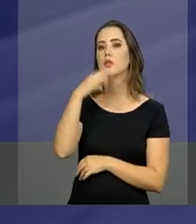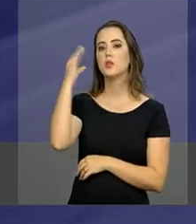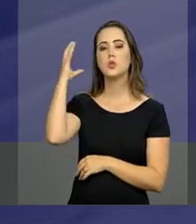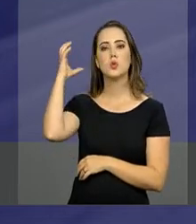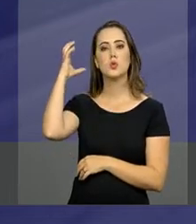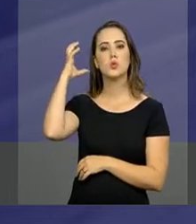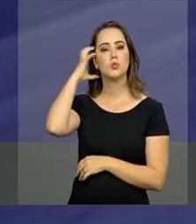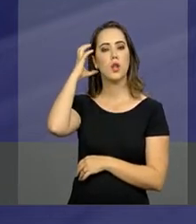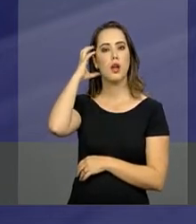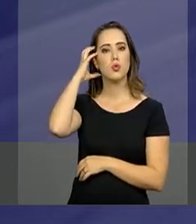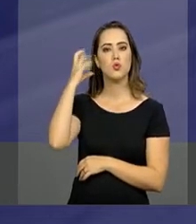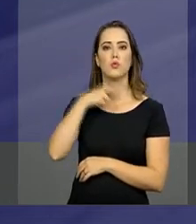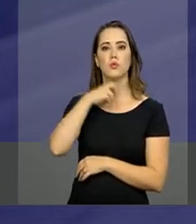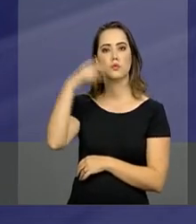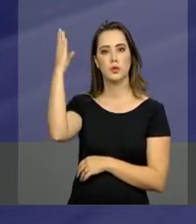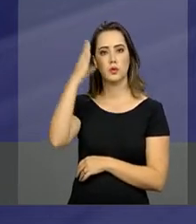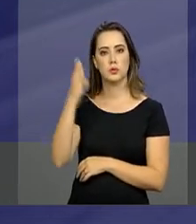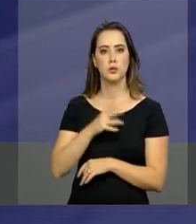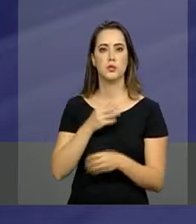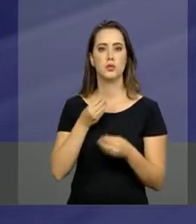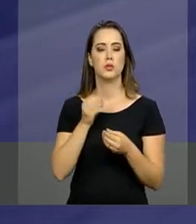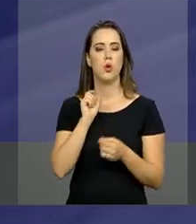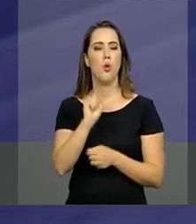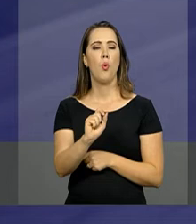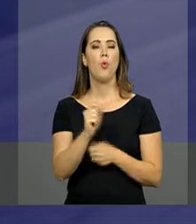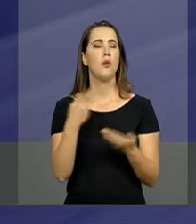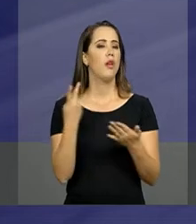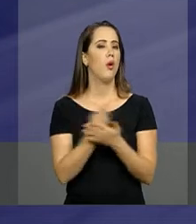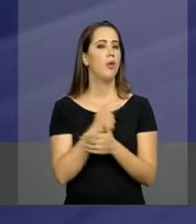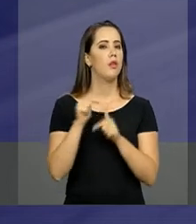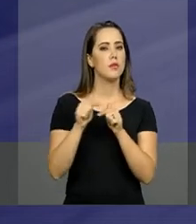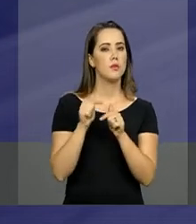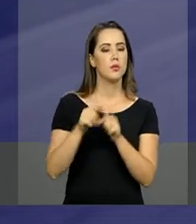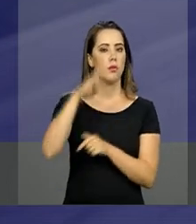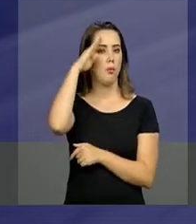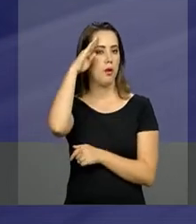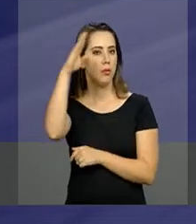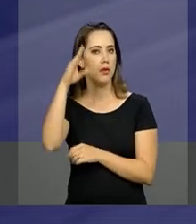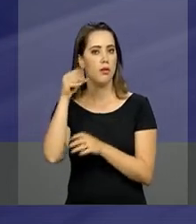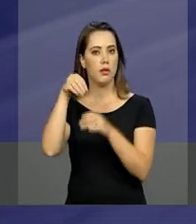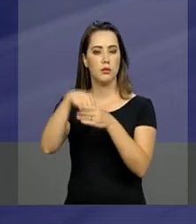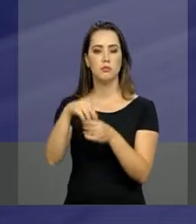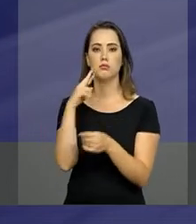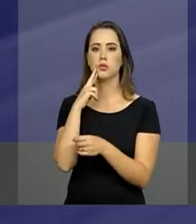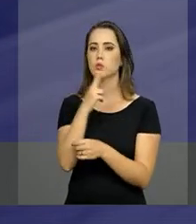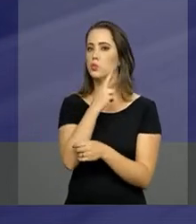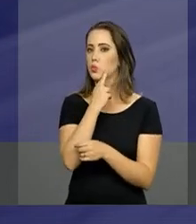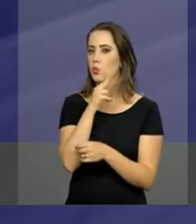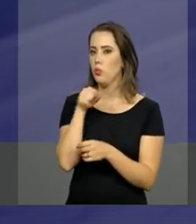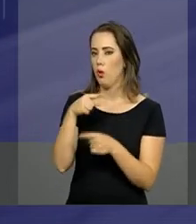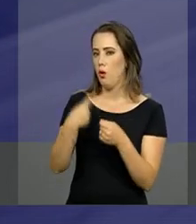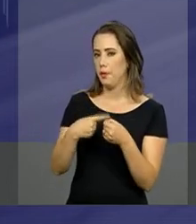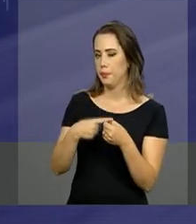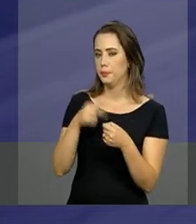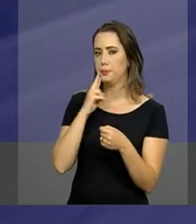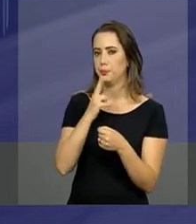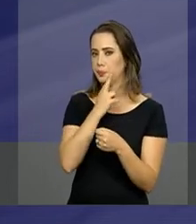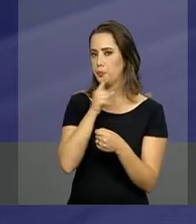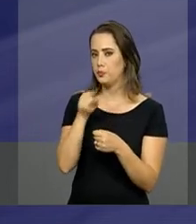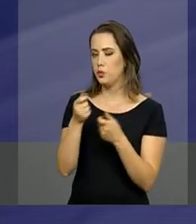controle do ingresso desses imigrantes venezuelanos, de modo que eles passem todos por um ponto de controle.